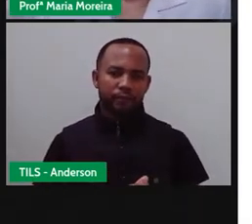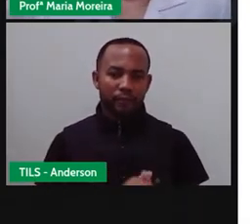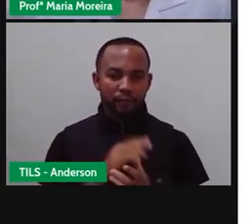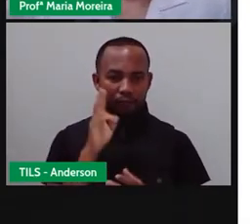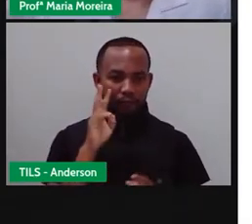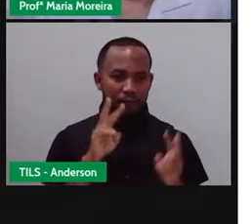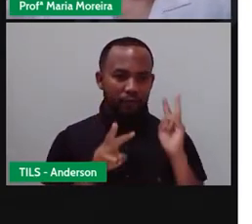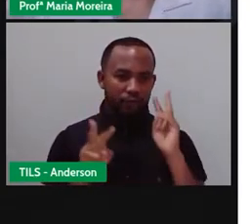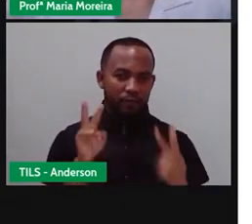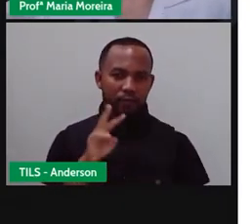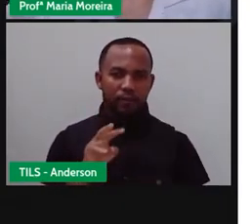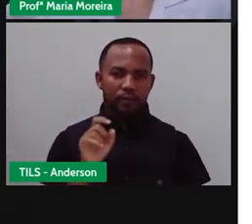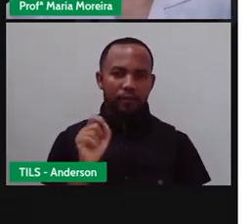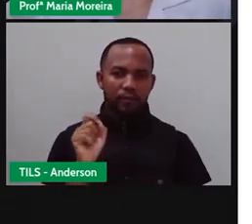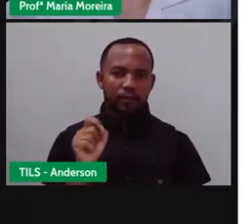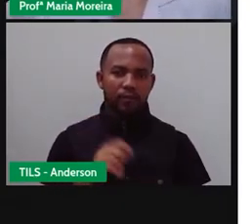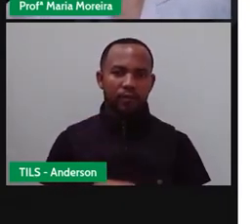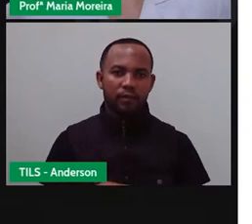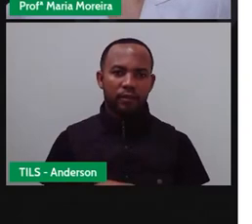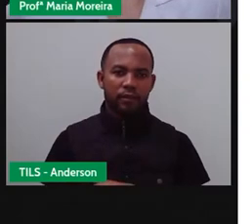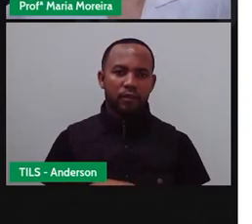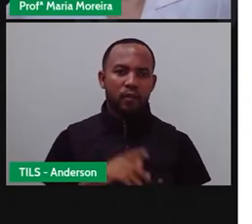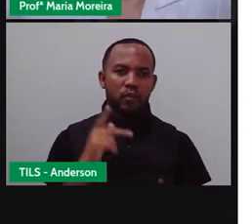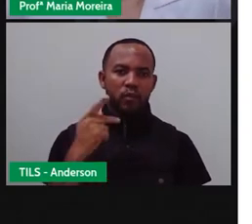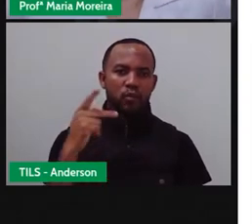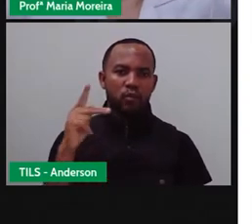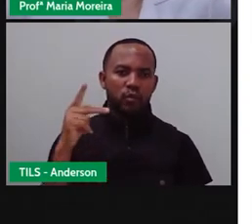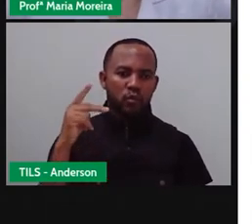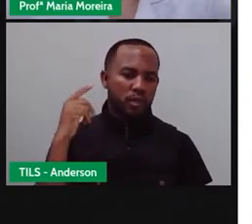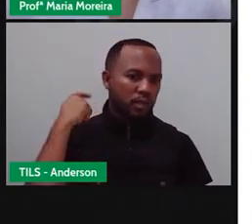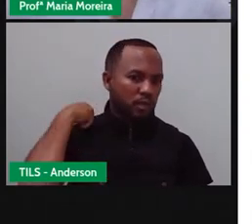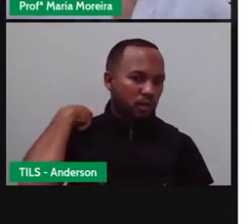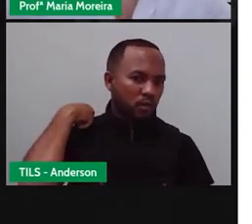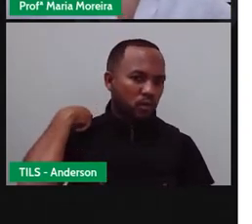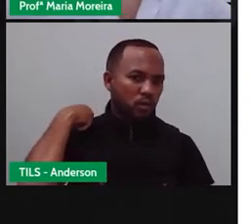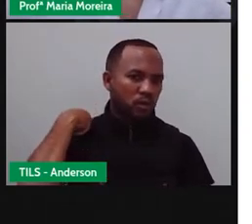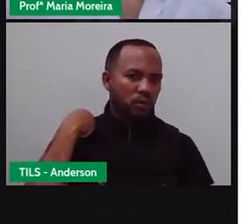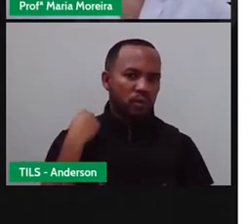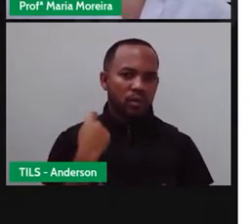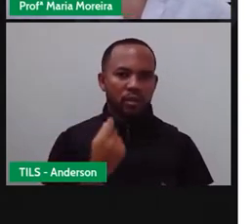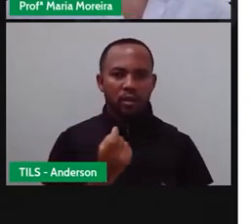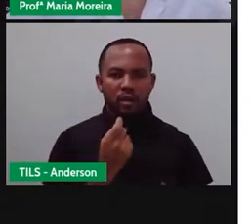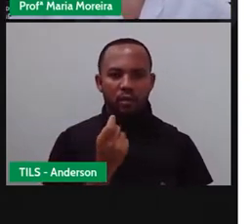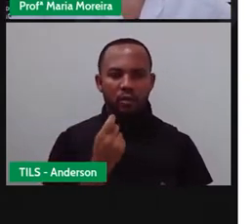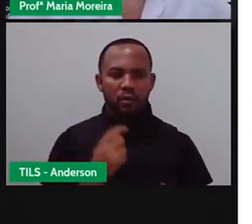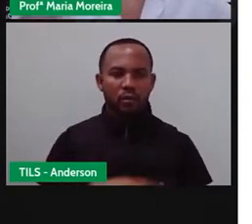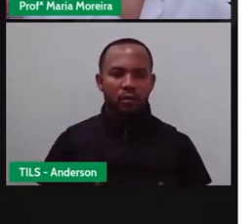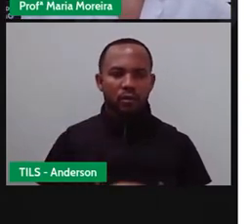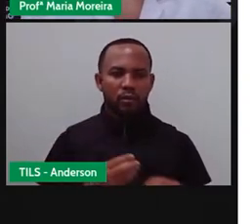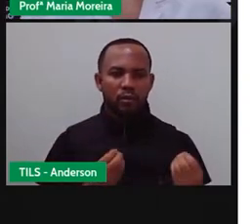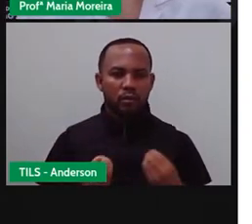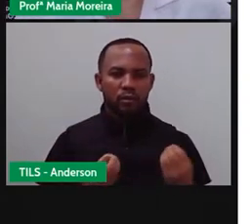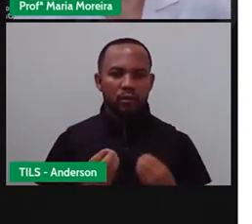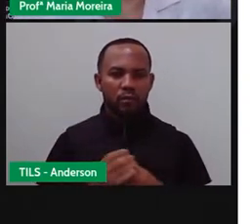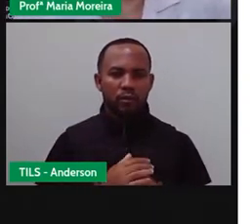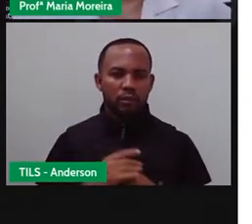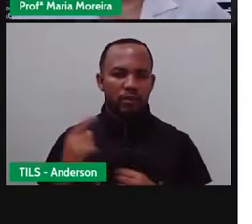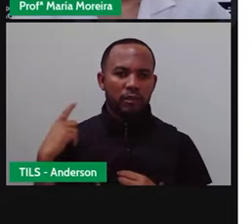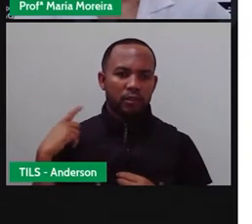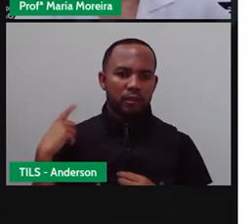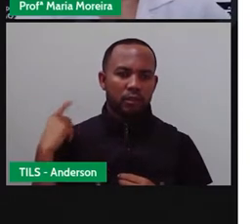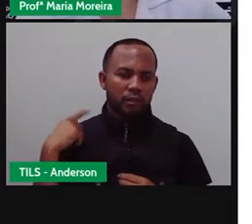vai ver o que? Que aqui tem o que? A sua coluna vertebral. E dentro da coluna vertebral temos o que? A medula